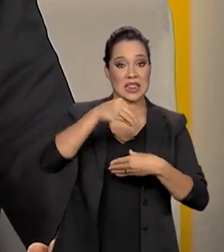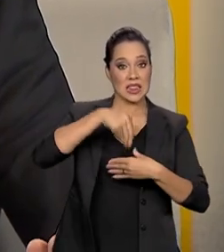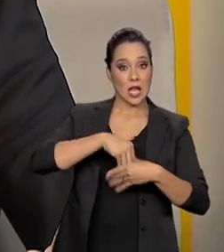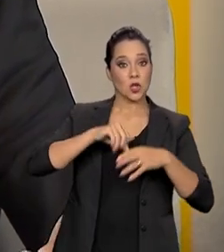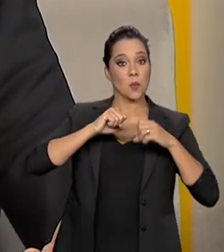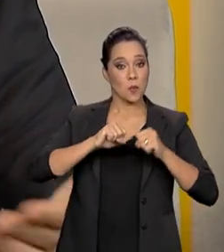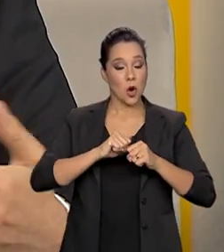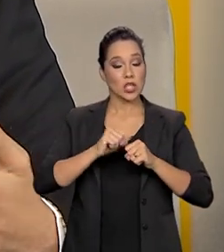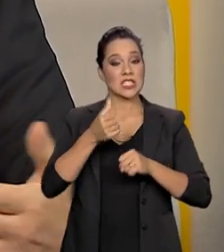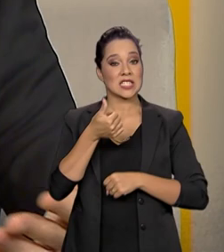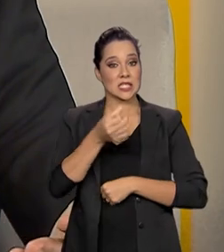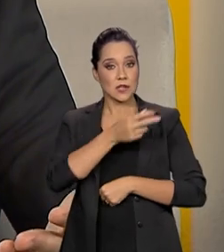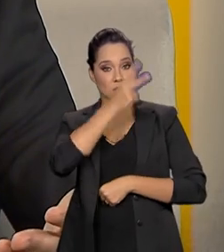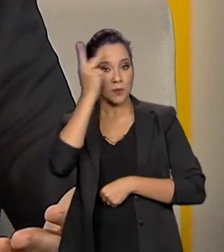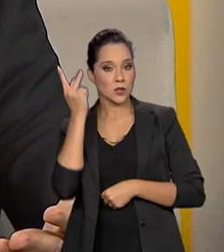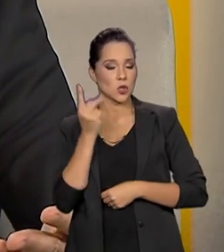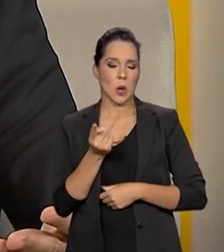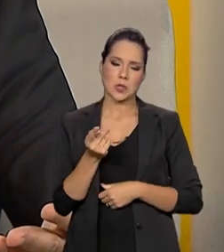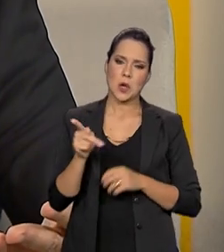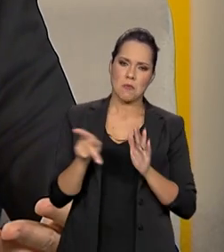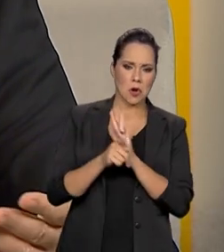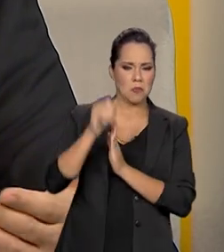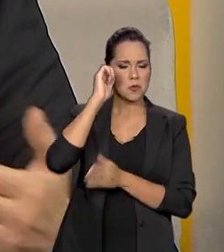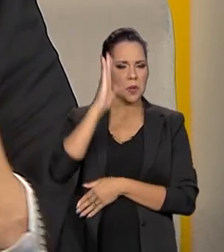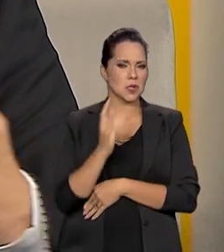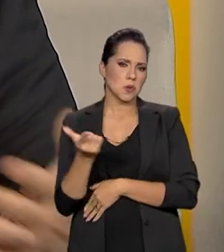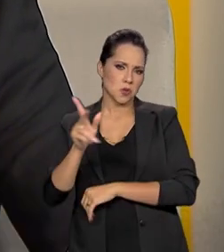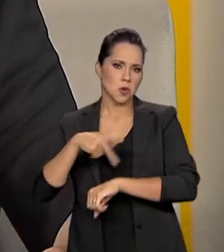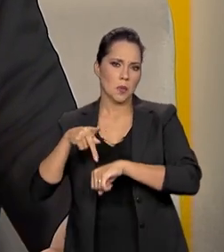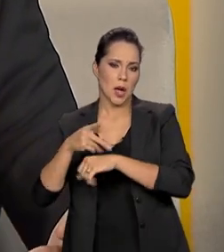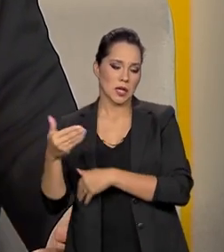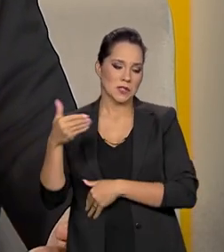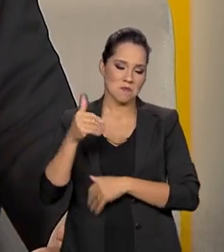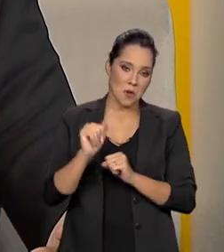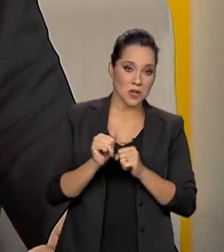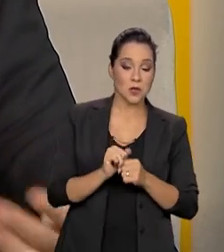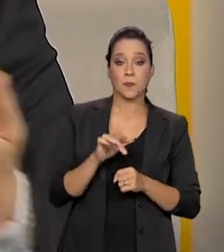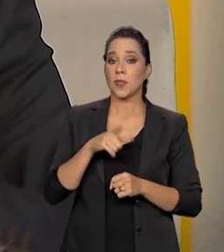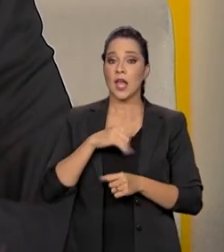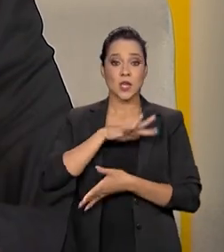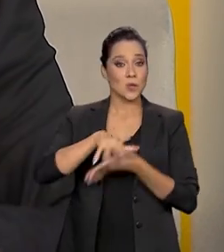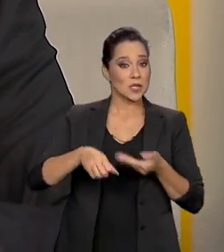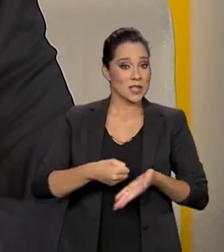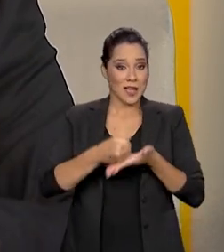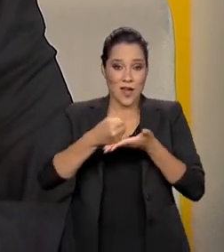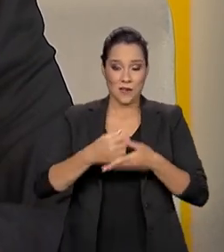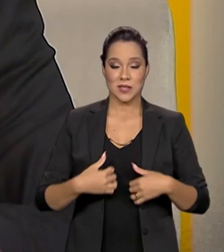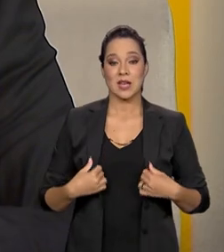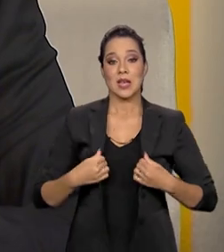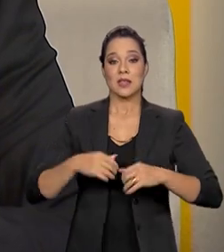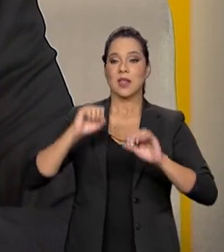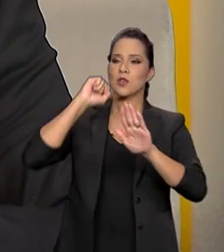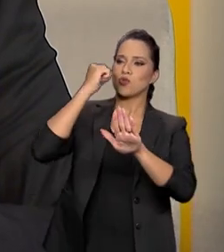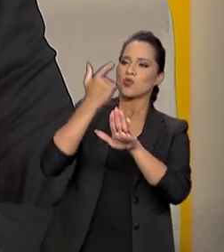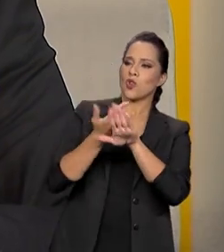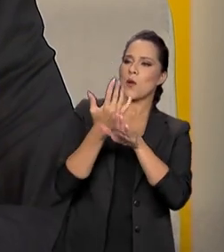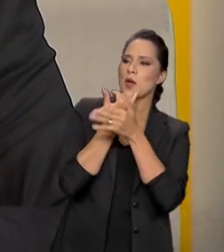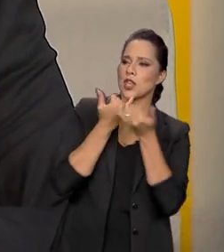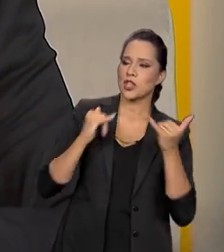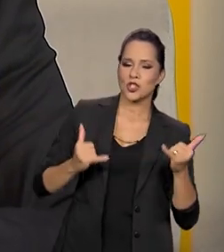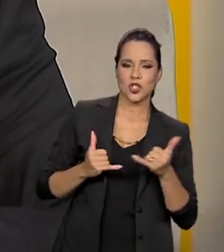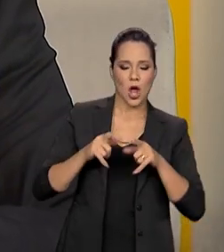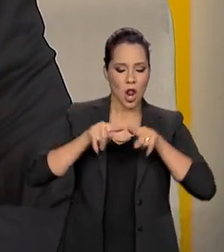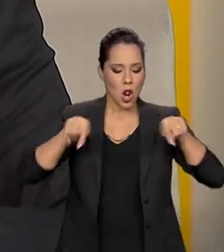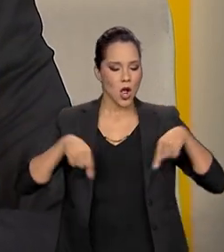pesquisadores nacionais e internacionais. E eles são altamente sustentáveis, com painéis solares, com